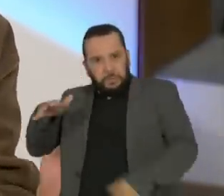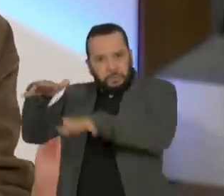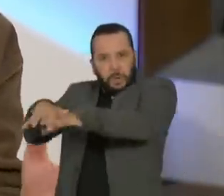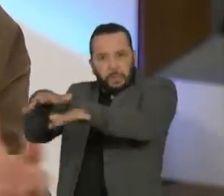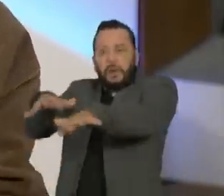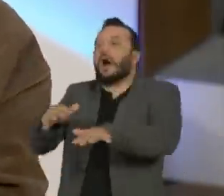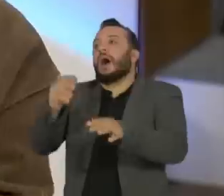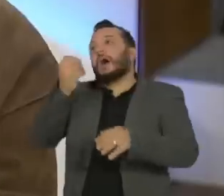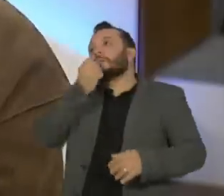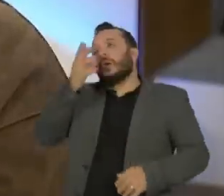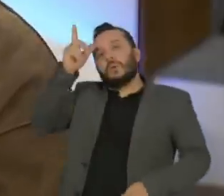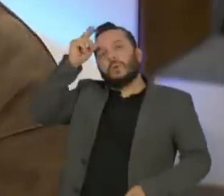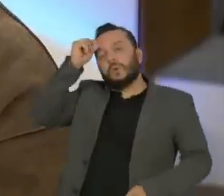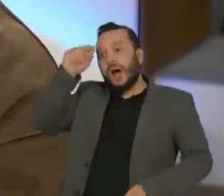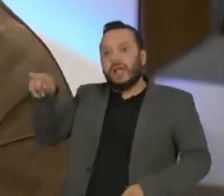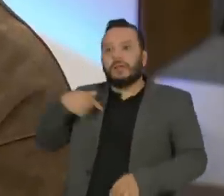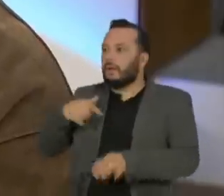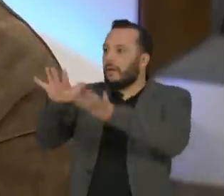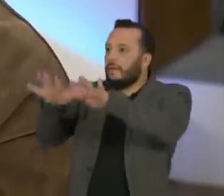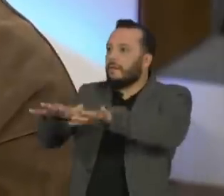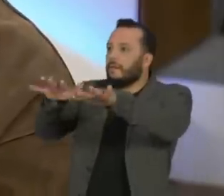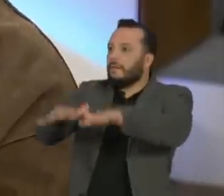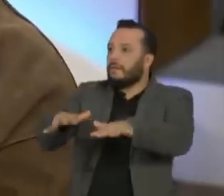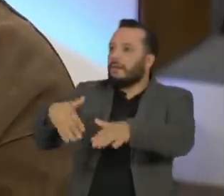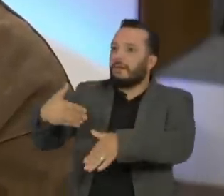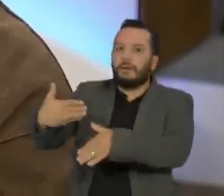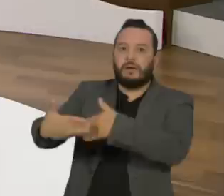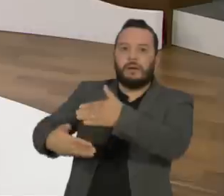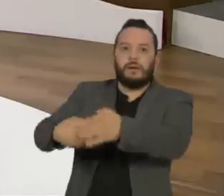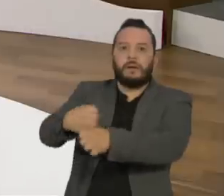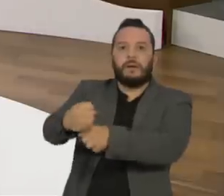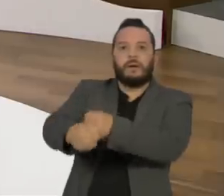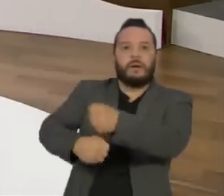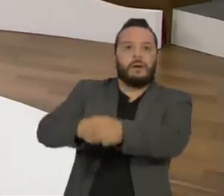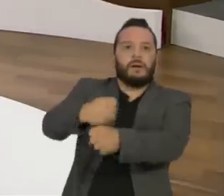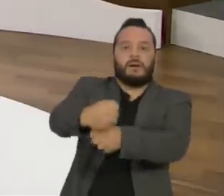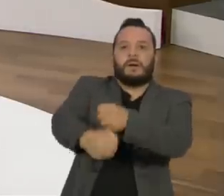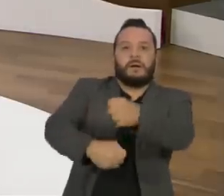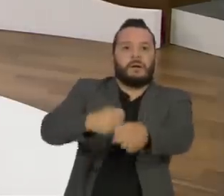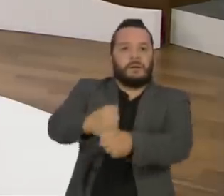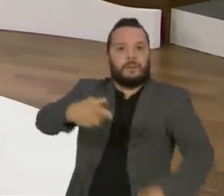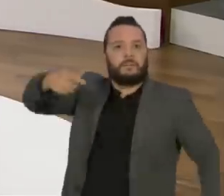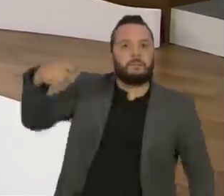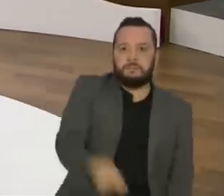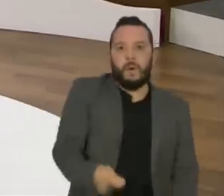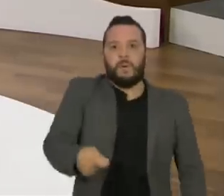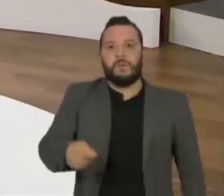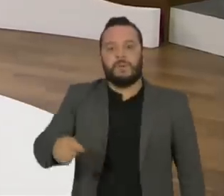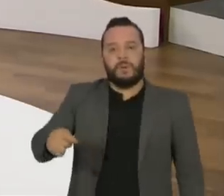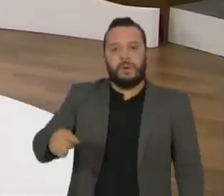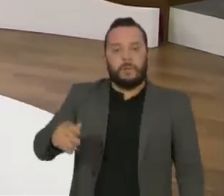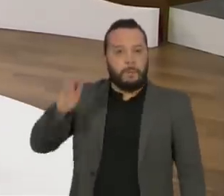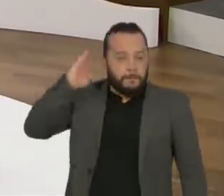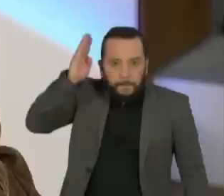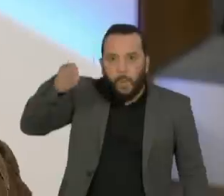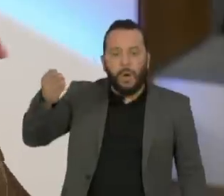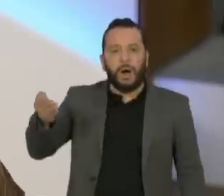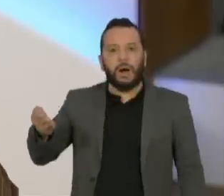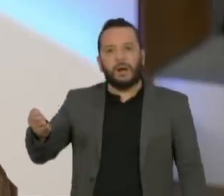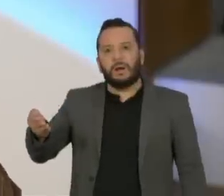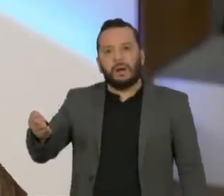que a coisa veio para ser implementada de uma maneira truculenta, burra, desleal e